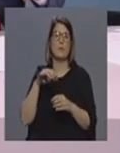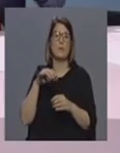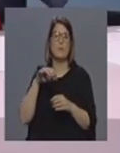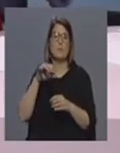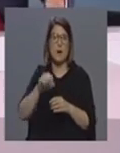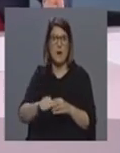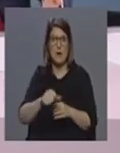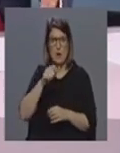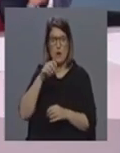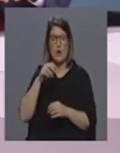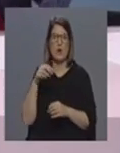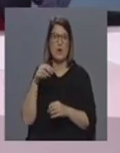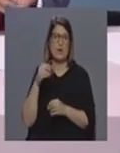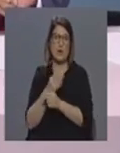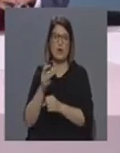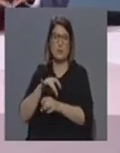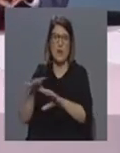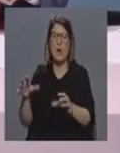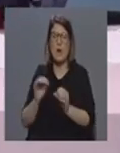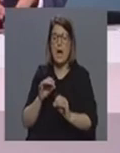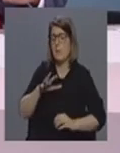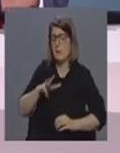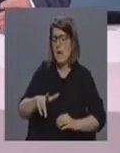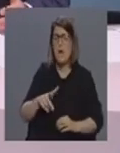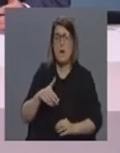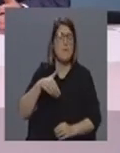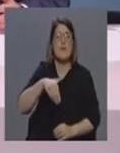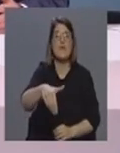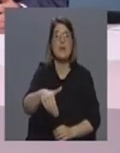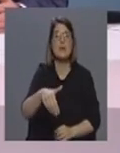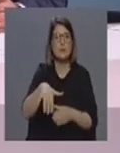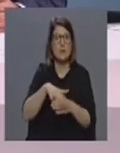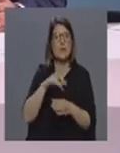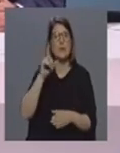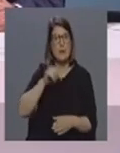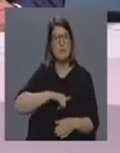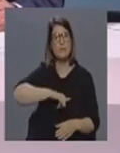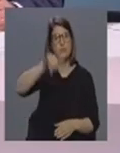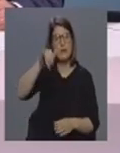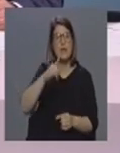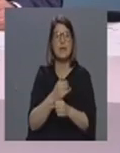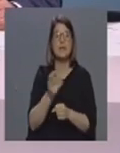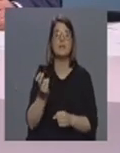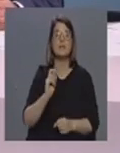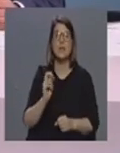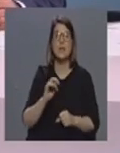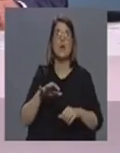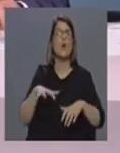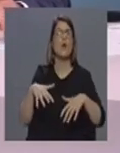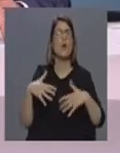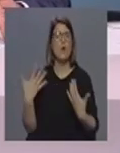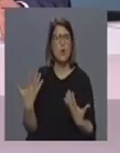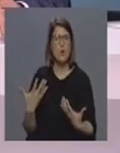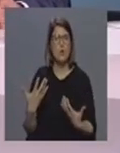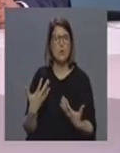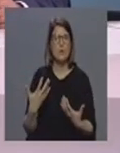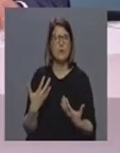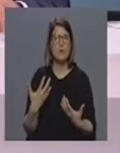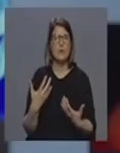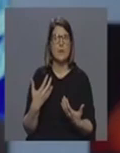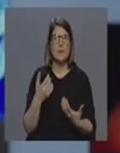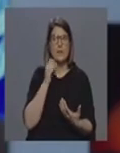amanhã nos próximos dias esse caso terá de ser também evacuado para a ilha terceira ou já há possibilidade de fazer a recolha